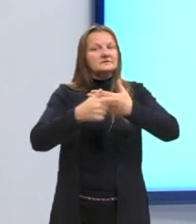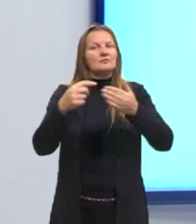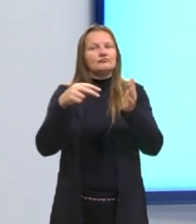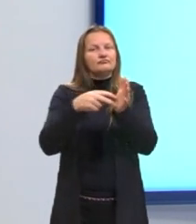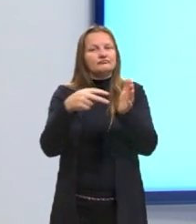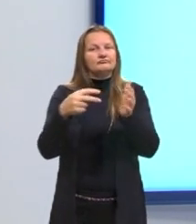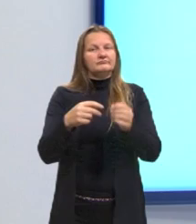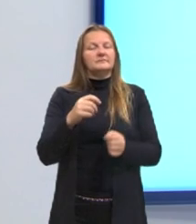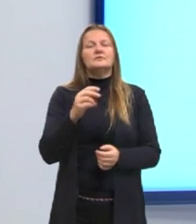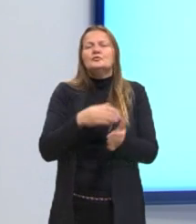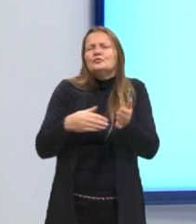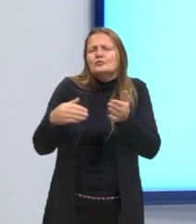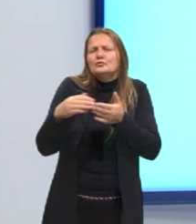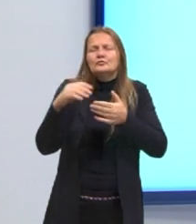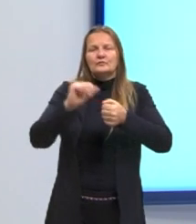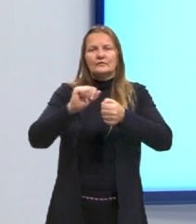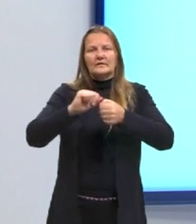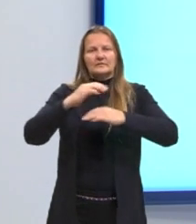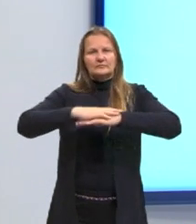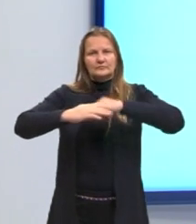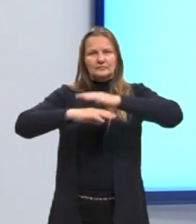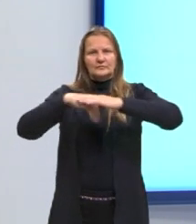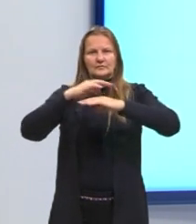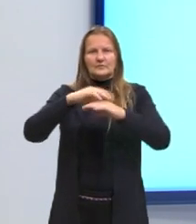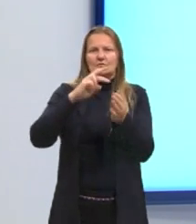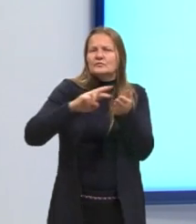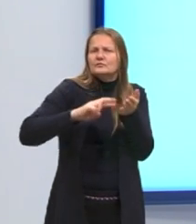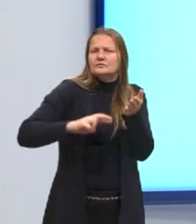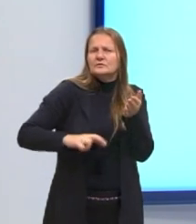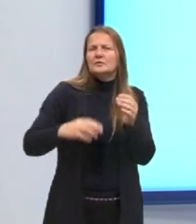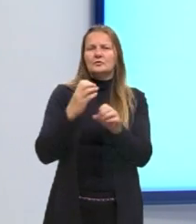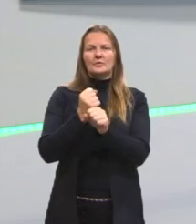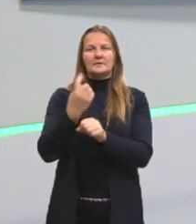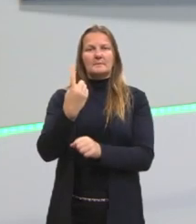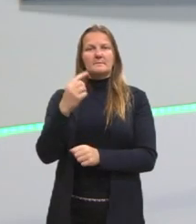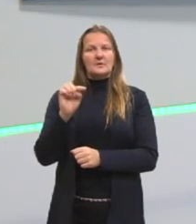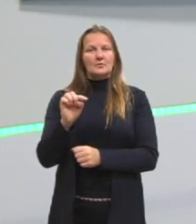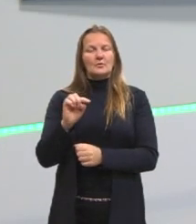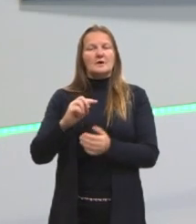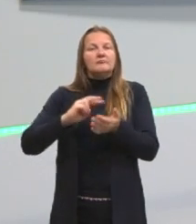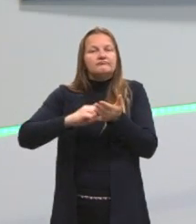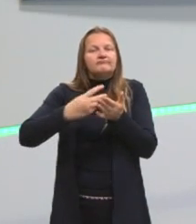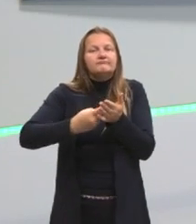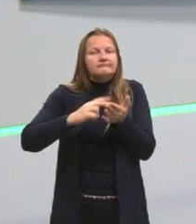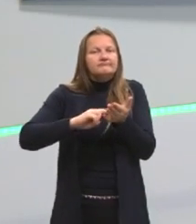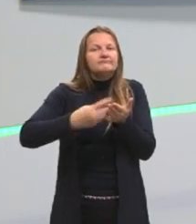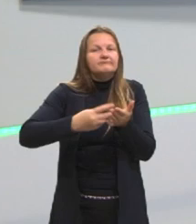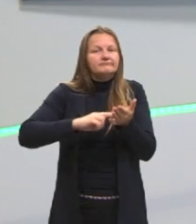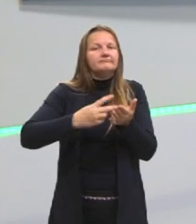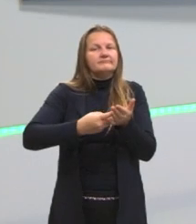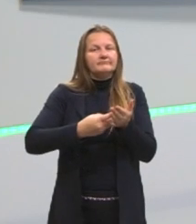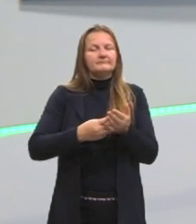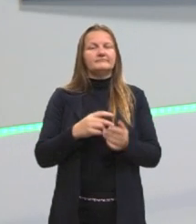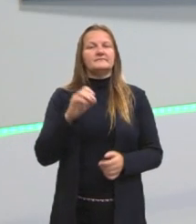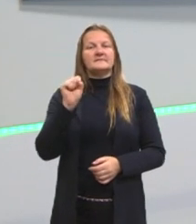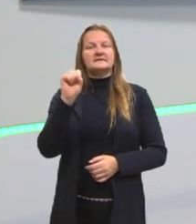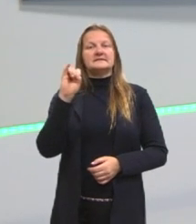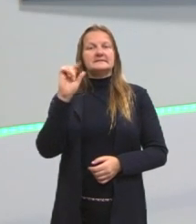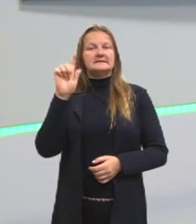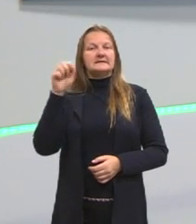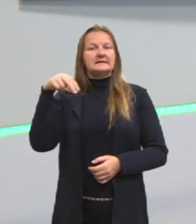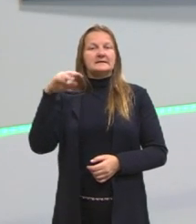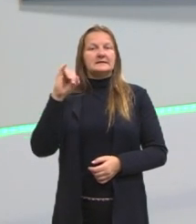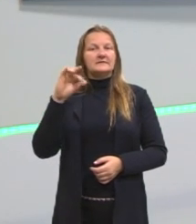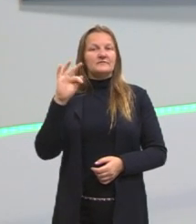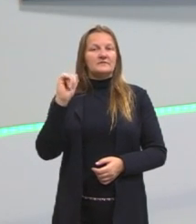Tudo o que a gente faz para construir a nossa redação nota mil passa pelo significado. E essa é uma